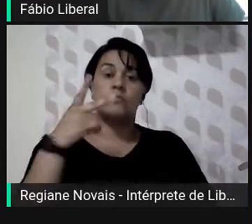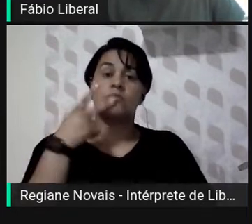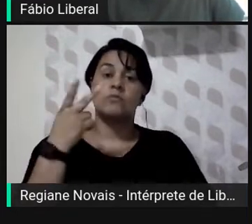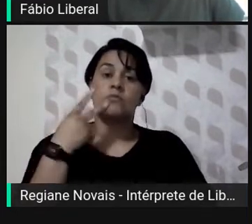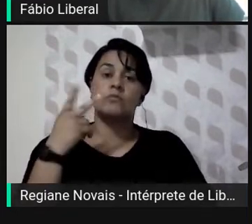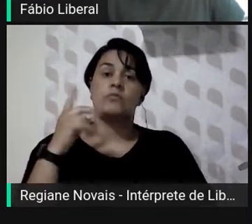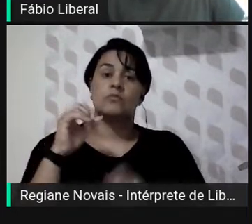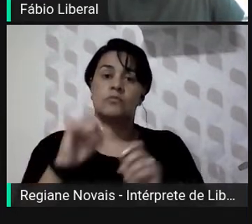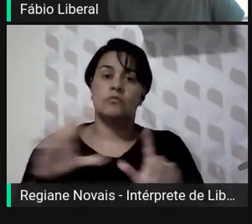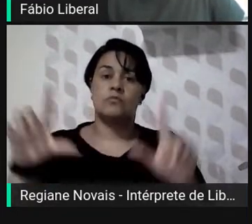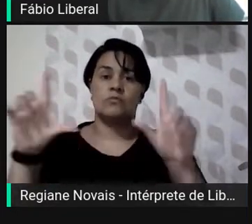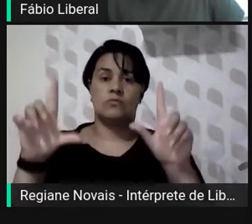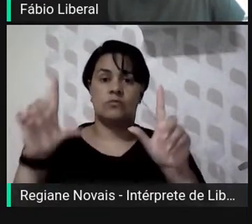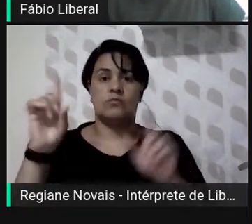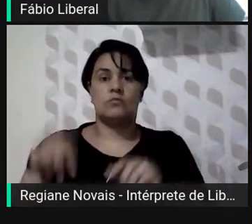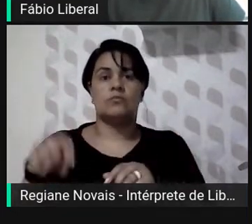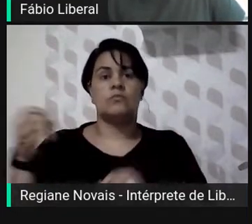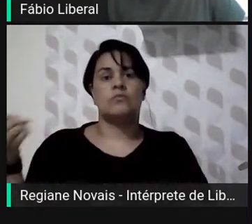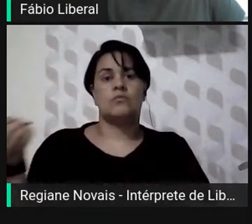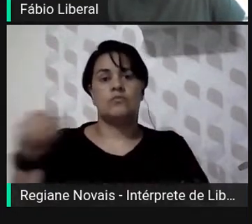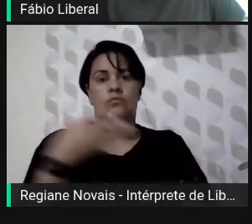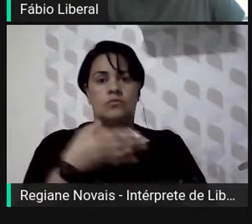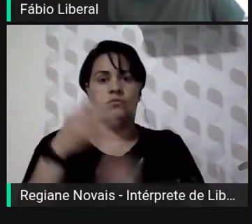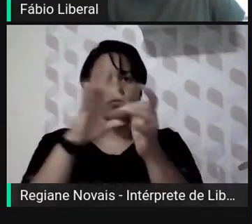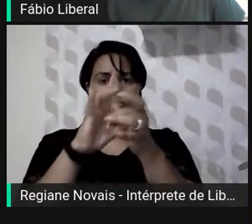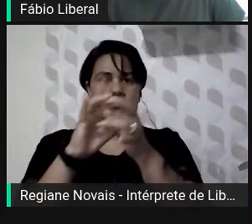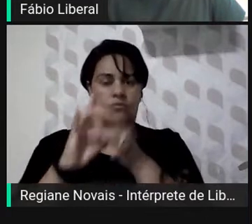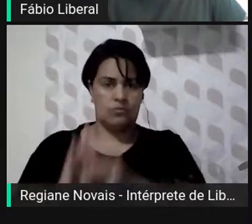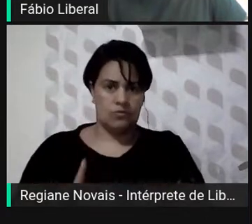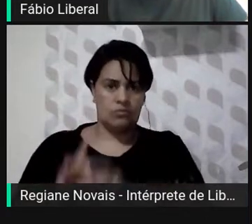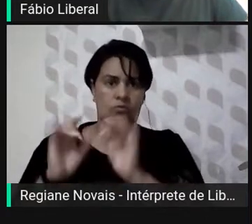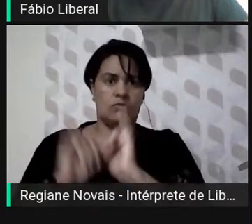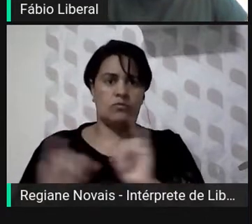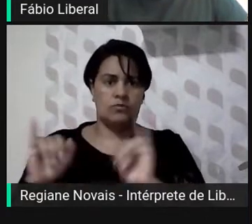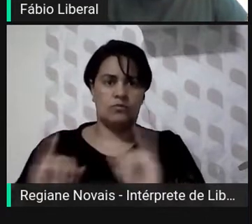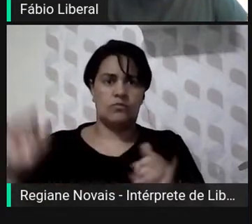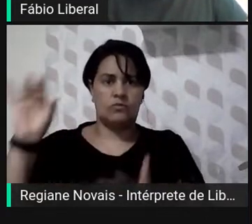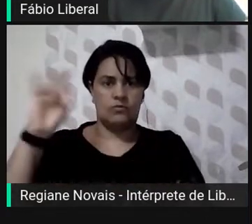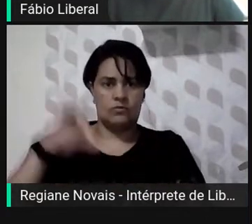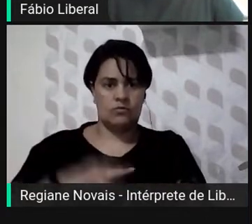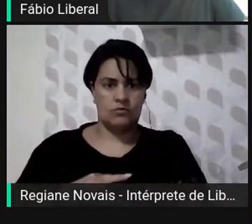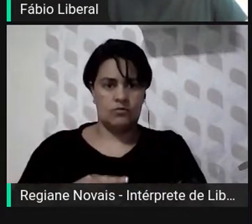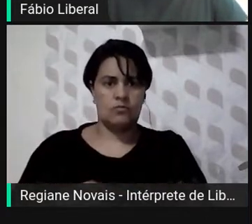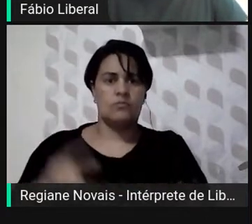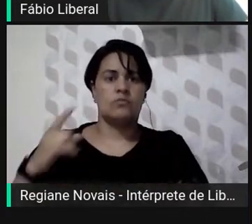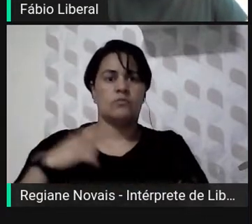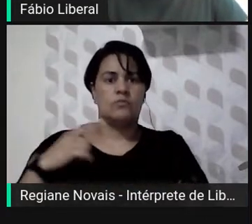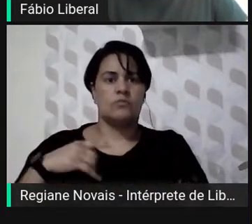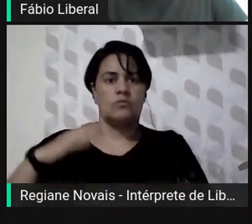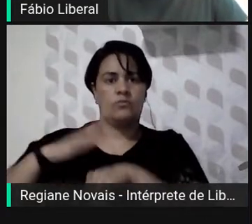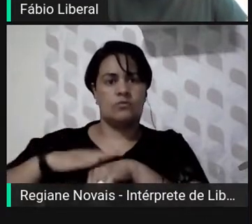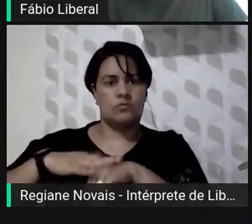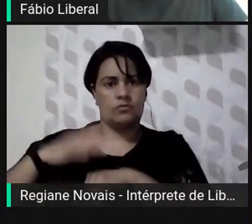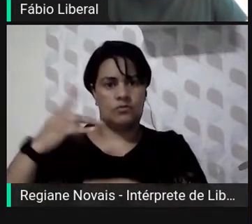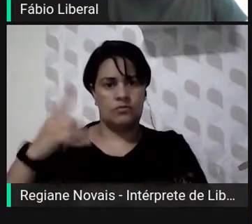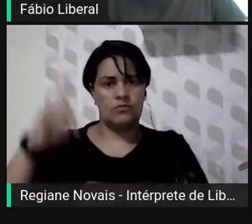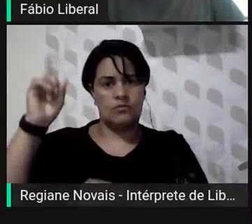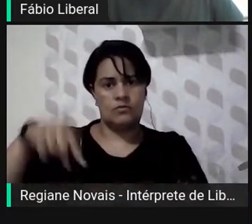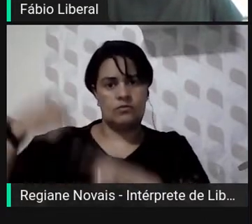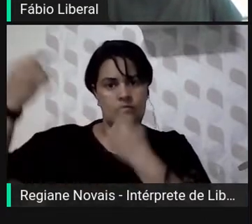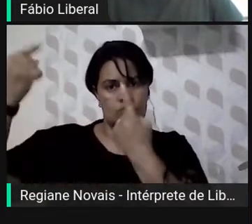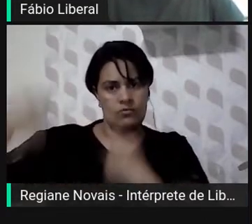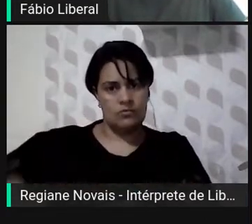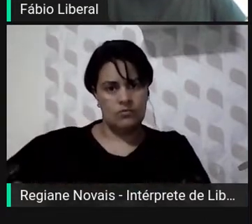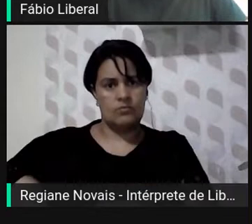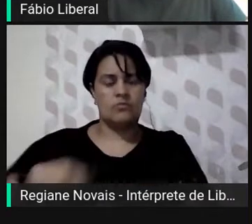passar, de um novo contexto para as publicações oficiais, que configura, segundo ele, um desafio da transparência do